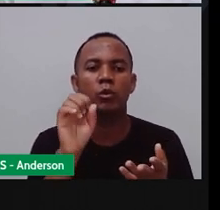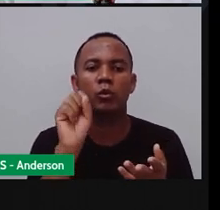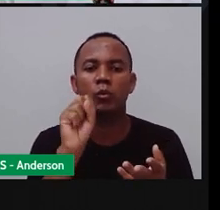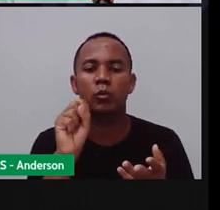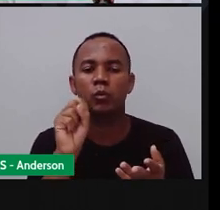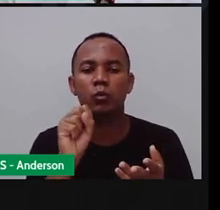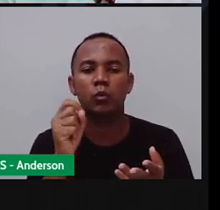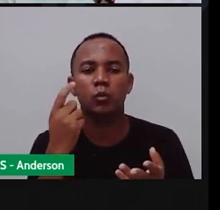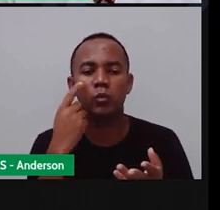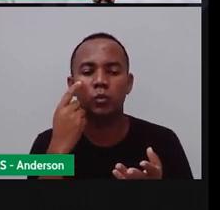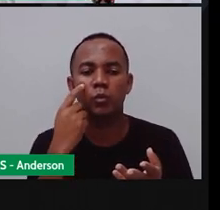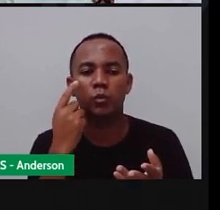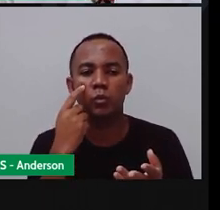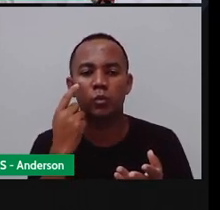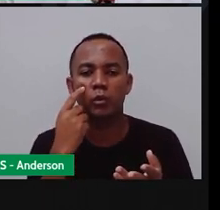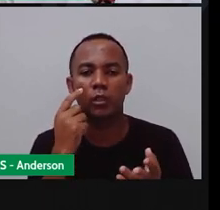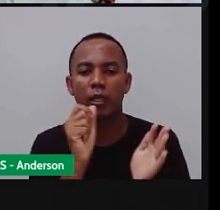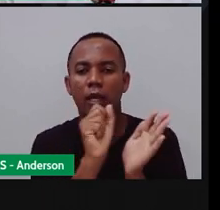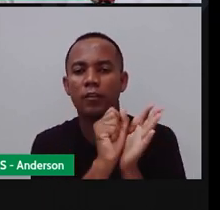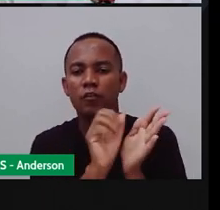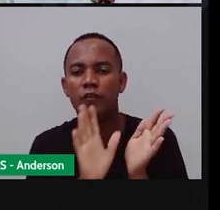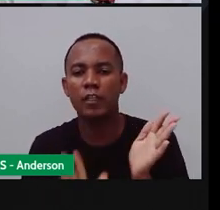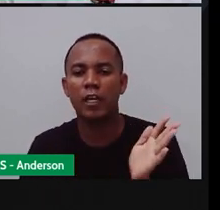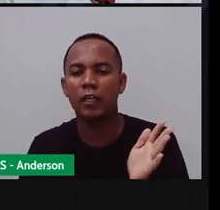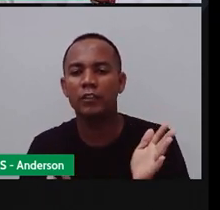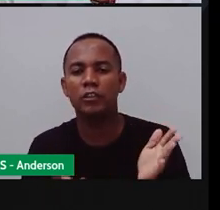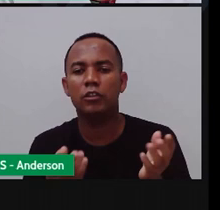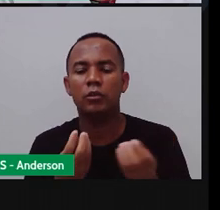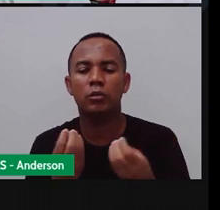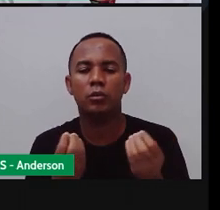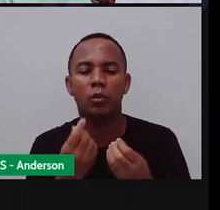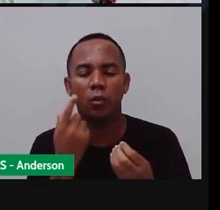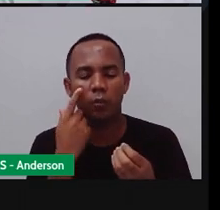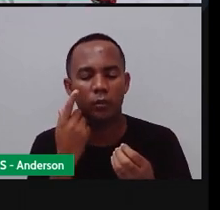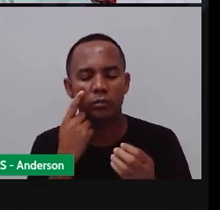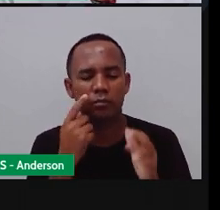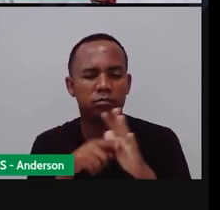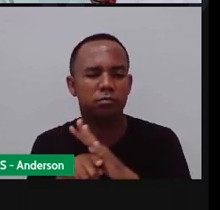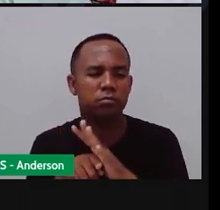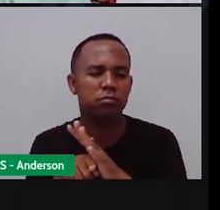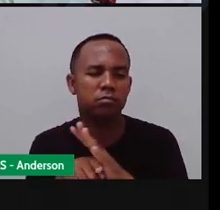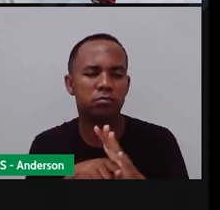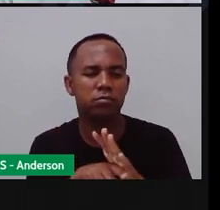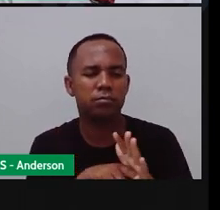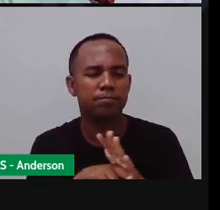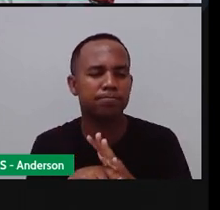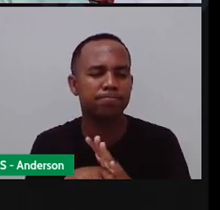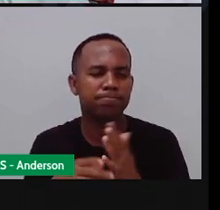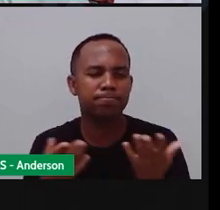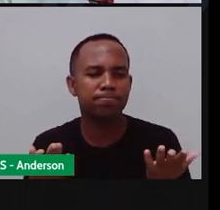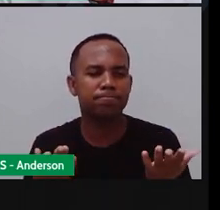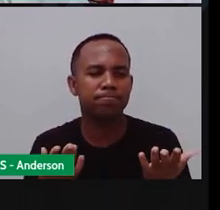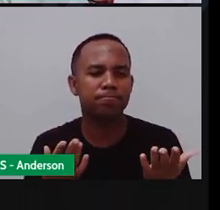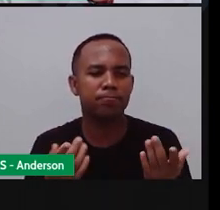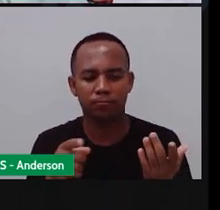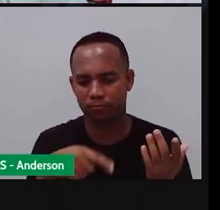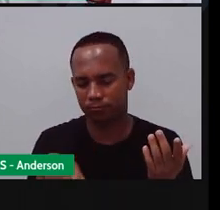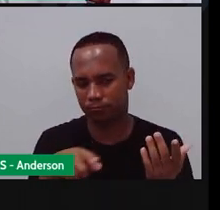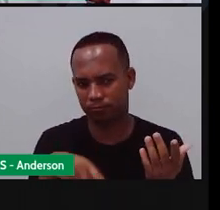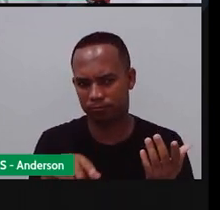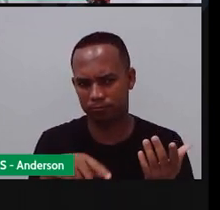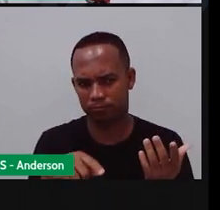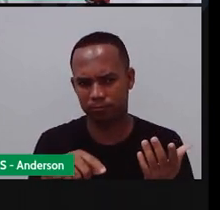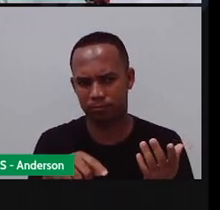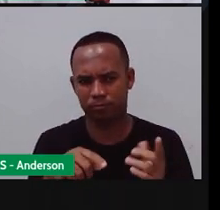uma atividadezinha aí sugerida por nós para vocês pesquisem se nós estamos no hemisfério